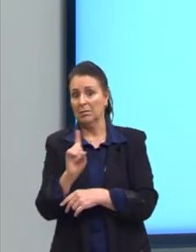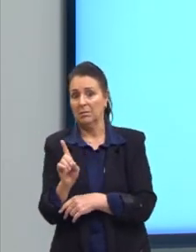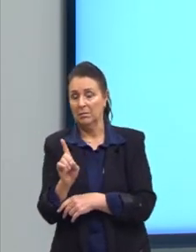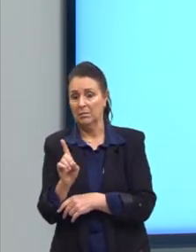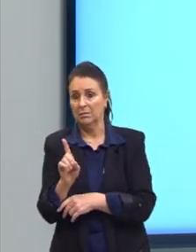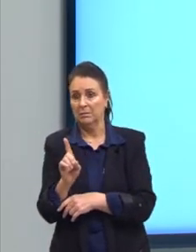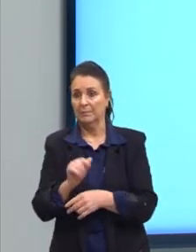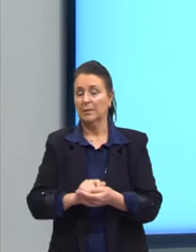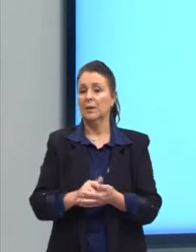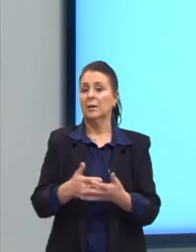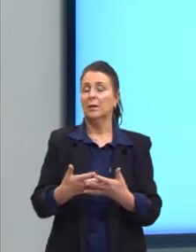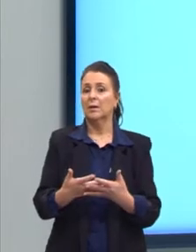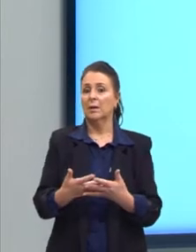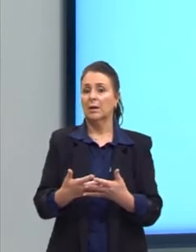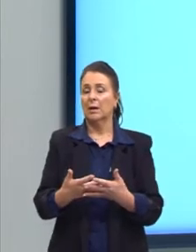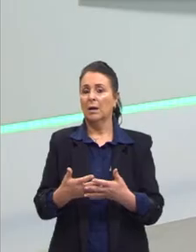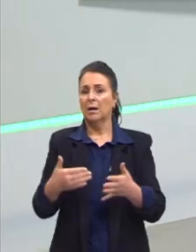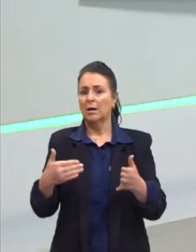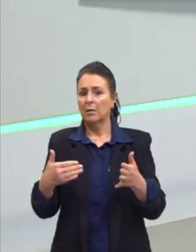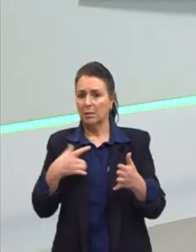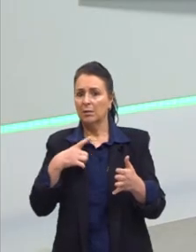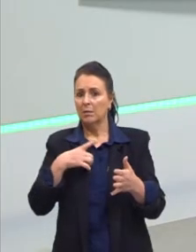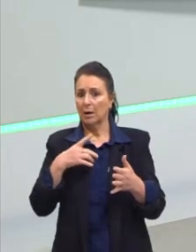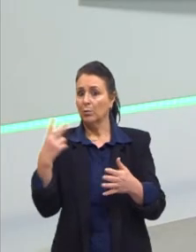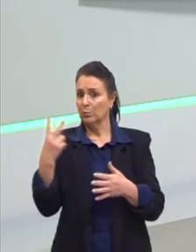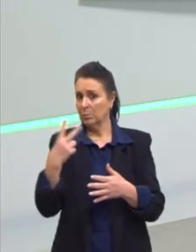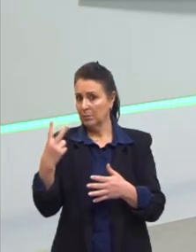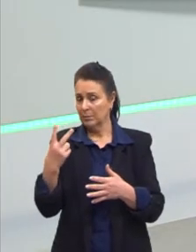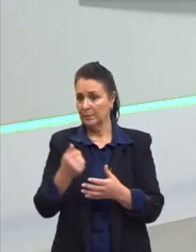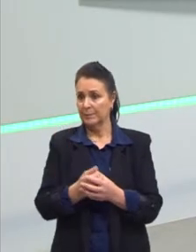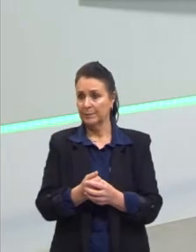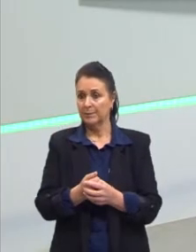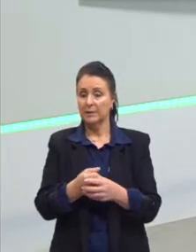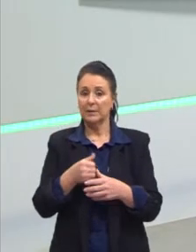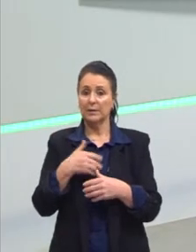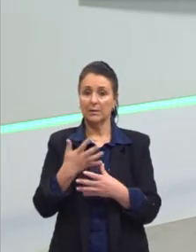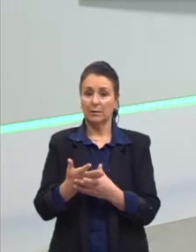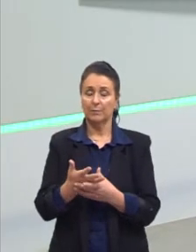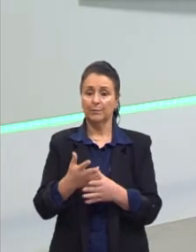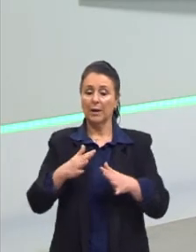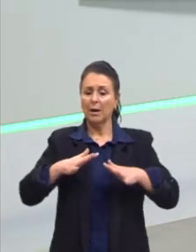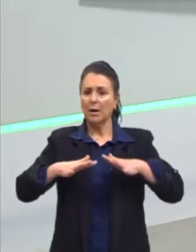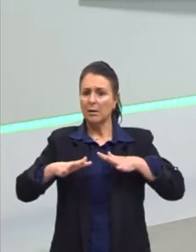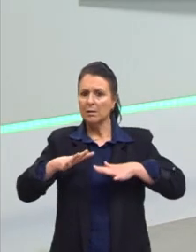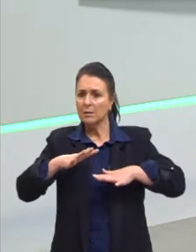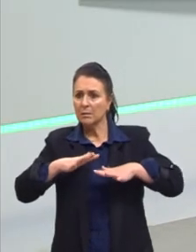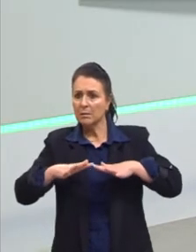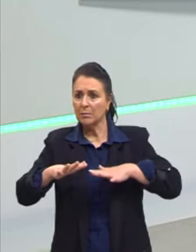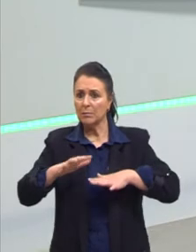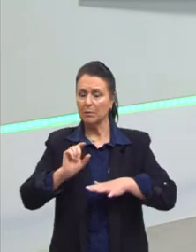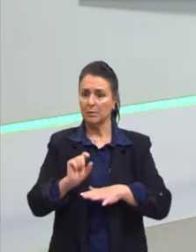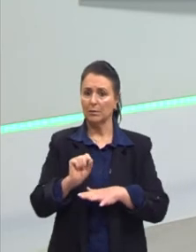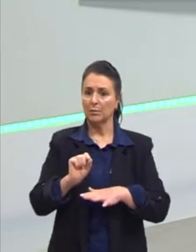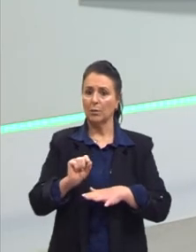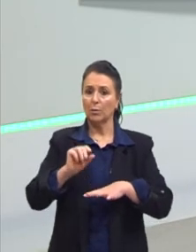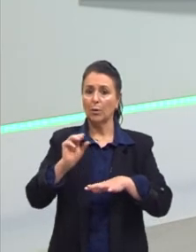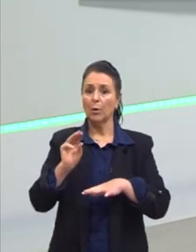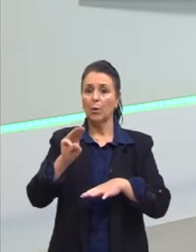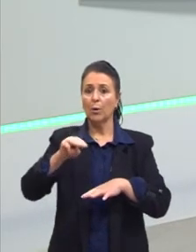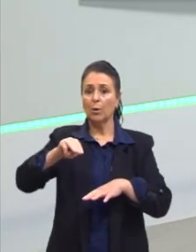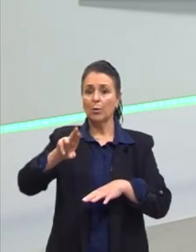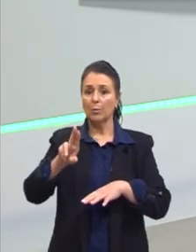Ela tem as partes harmônicas e desarmônicas. Bom, as harmônicas, então, são mutualismo e